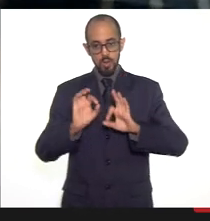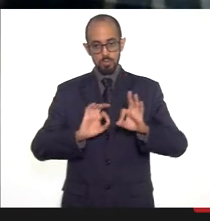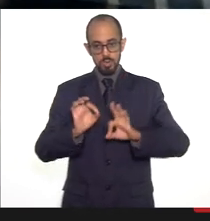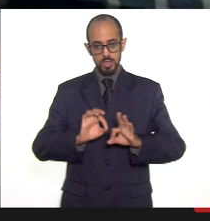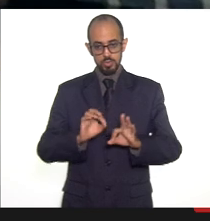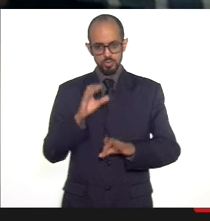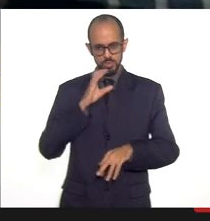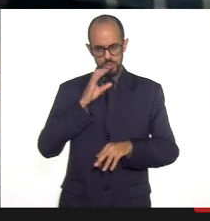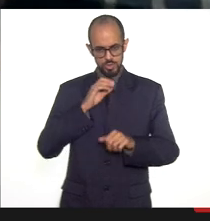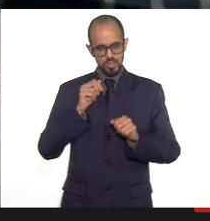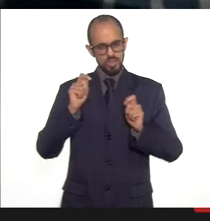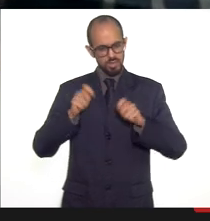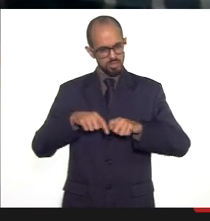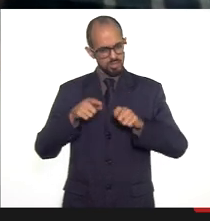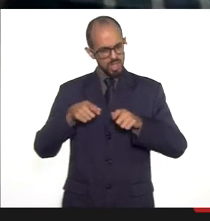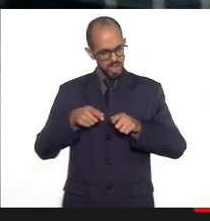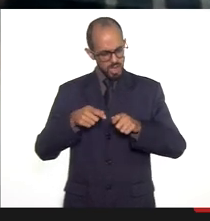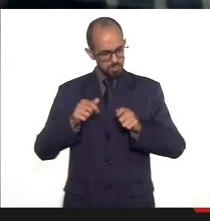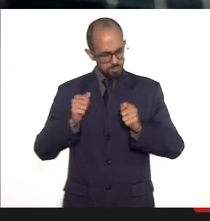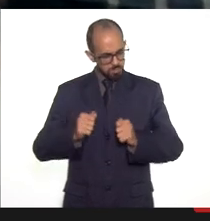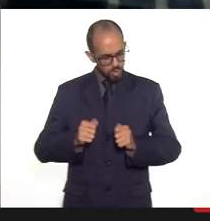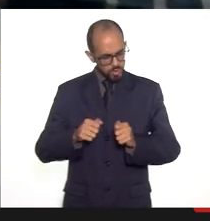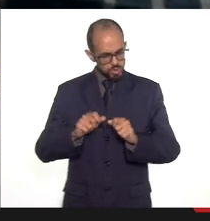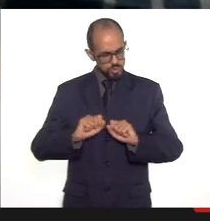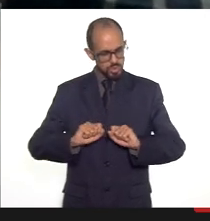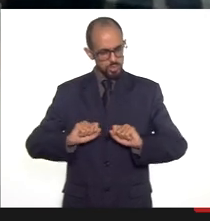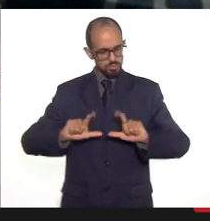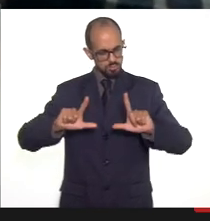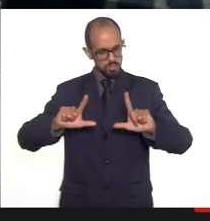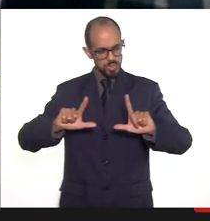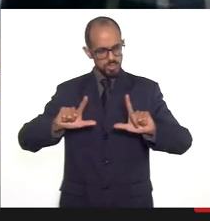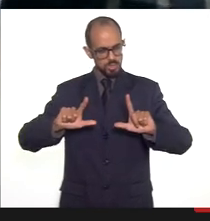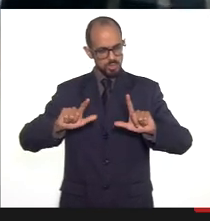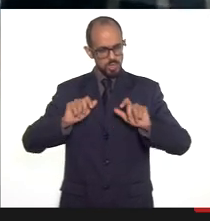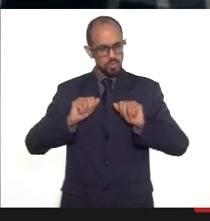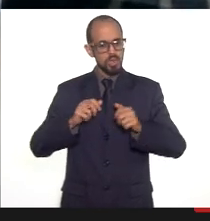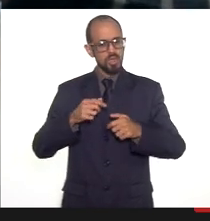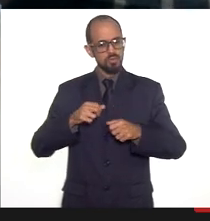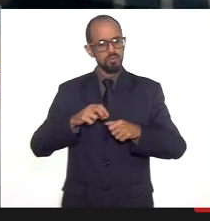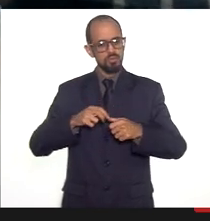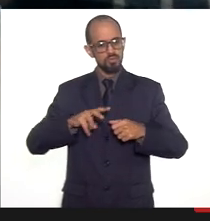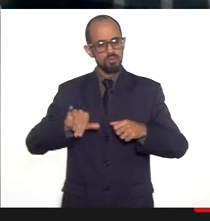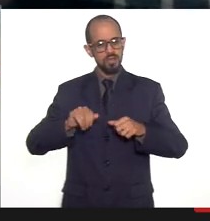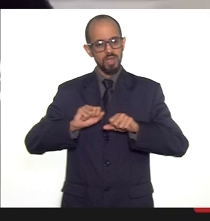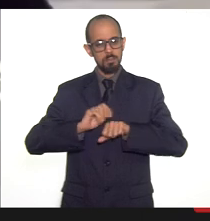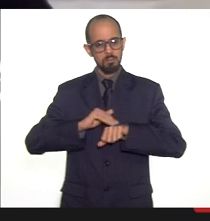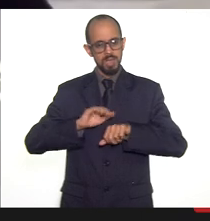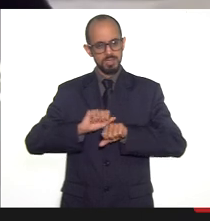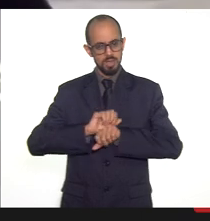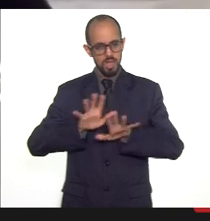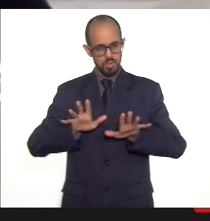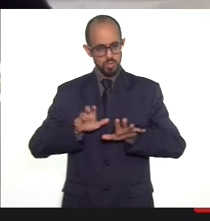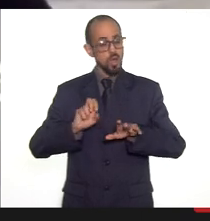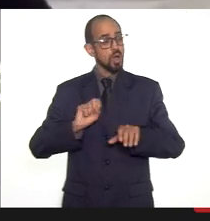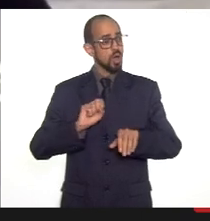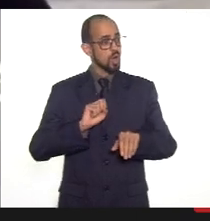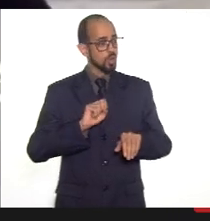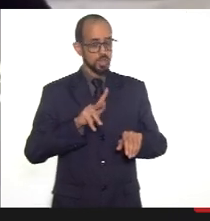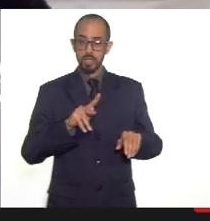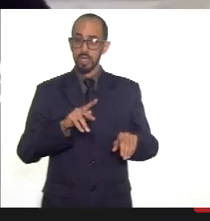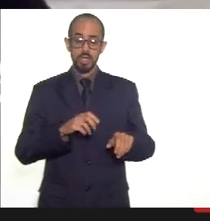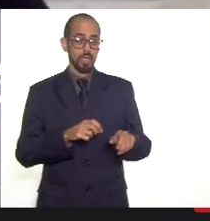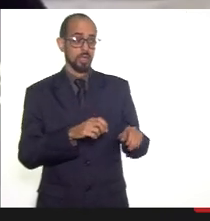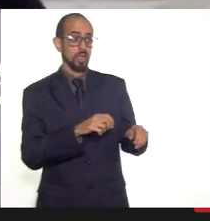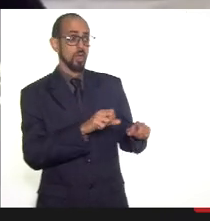contemplado nessa apresentação deputada se não tiver nenhum problema acho que fica mais claro e aí assim que estiver pronto Raquel